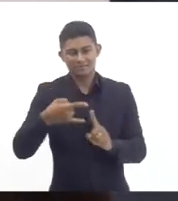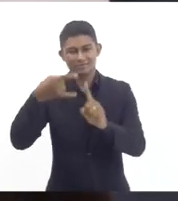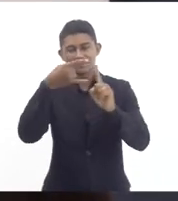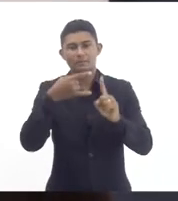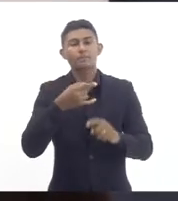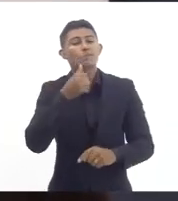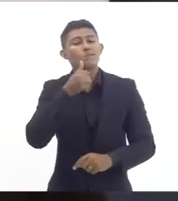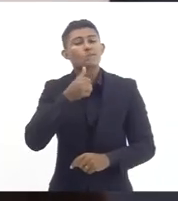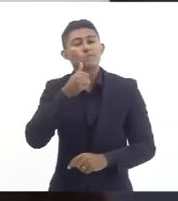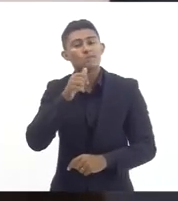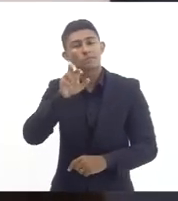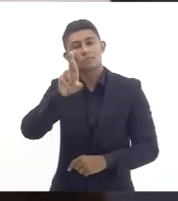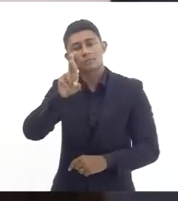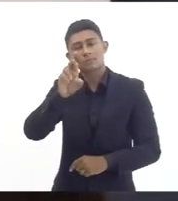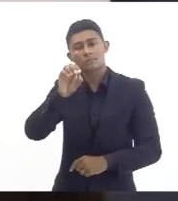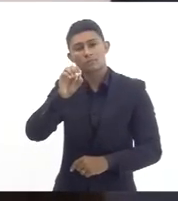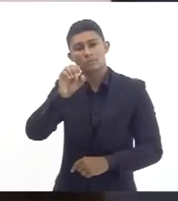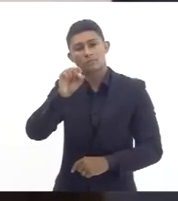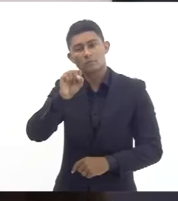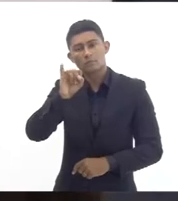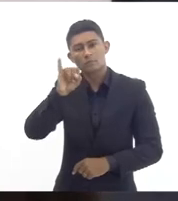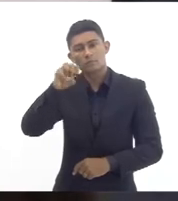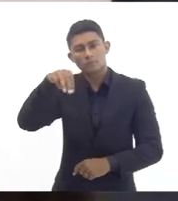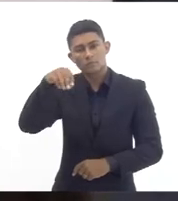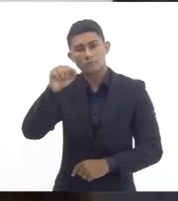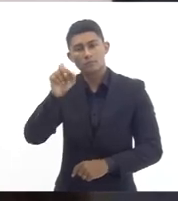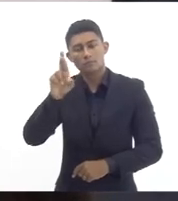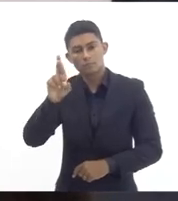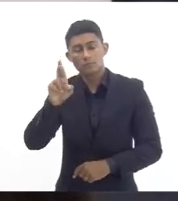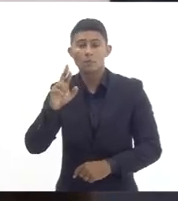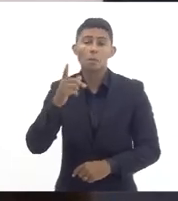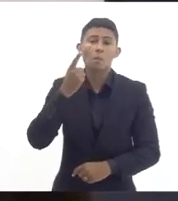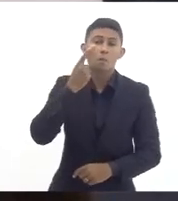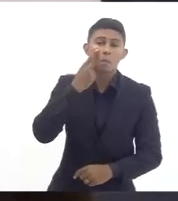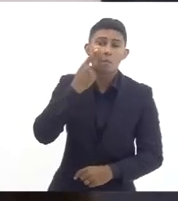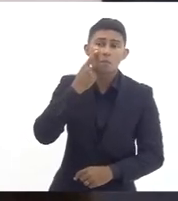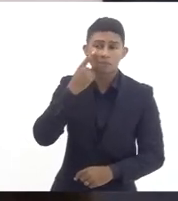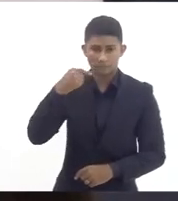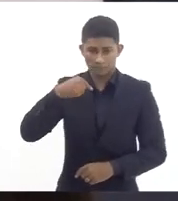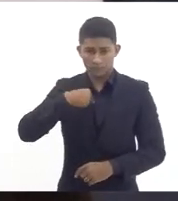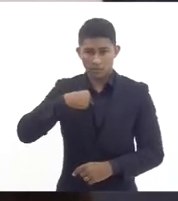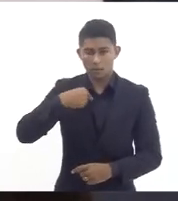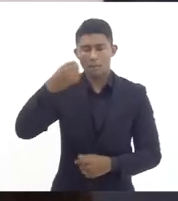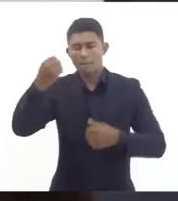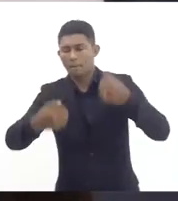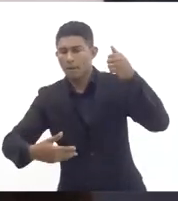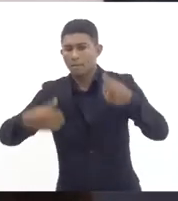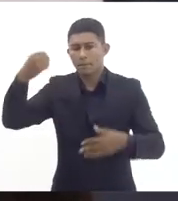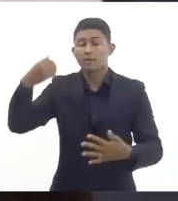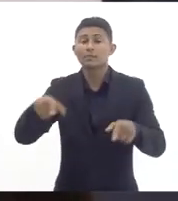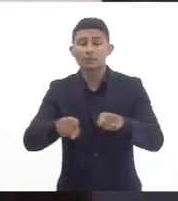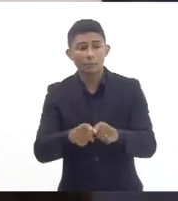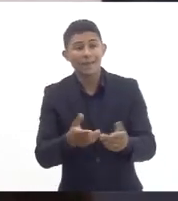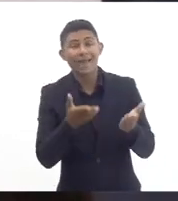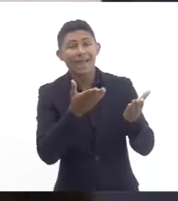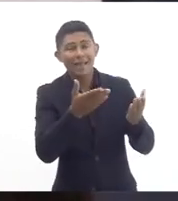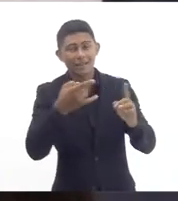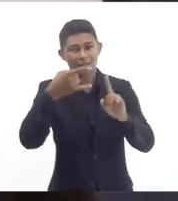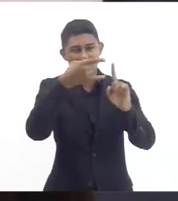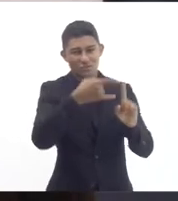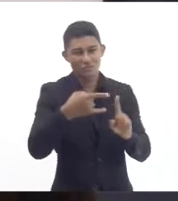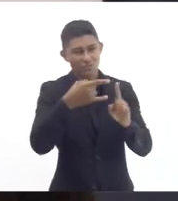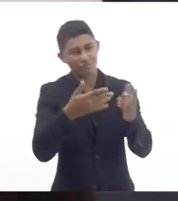assim que possível não sei como é que a gente vai fazer a transição para que a minha fala seja passada também para ela para que ela possa